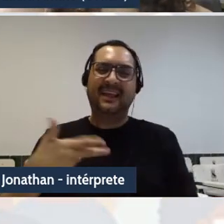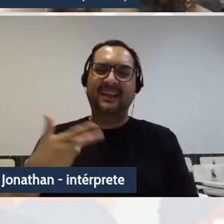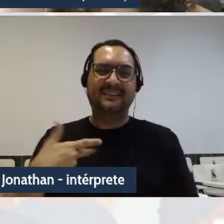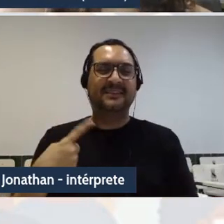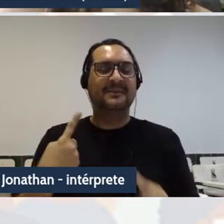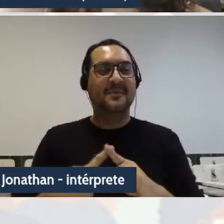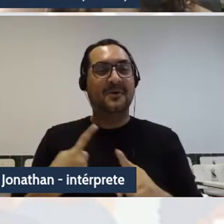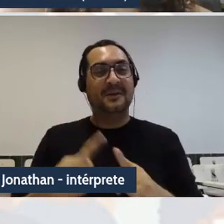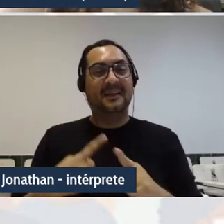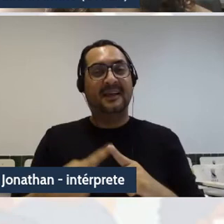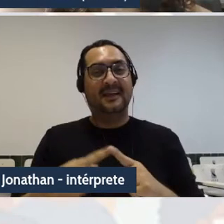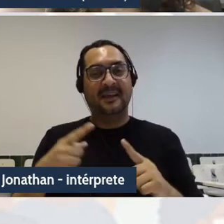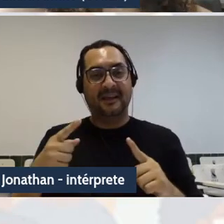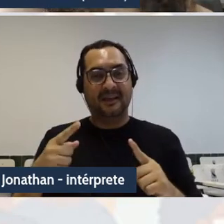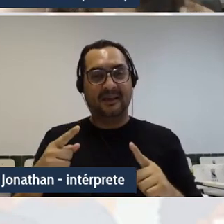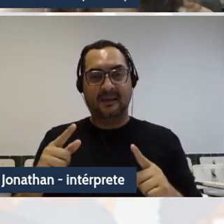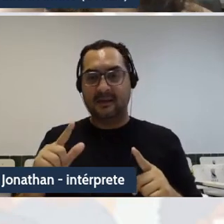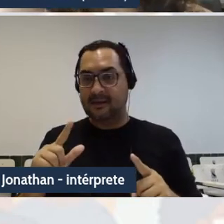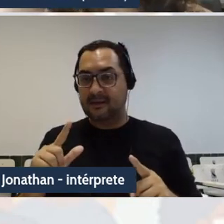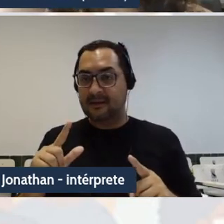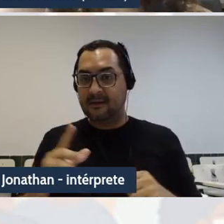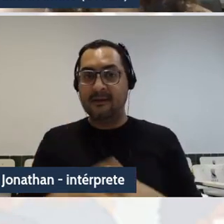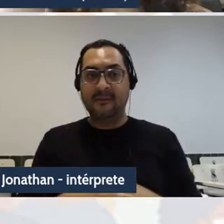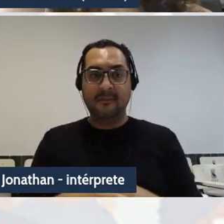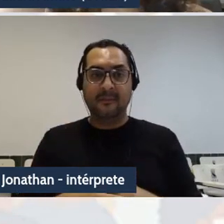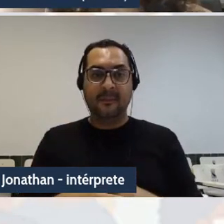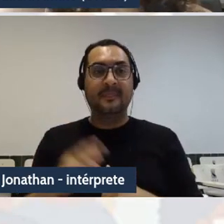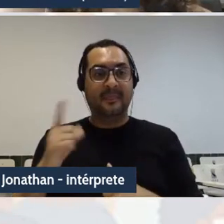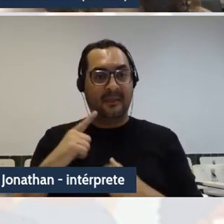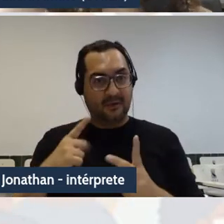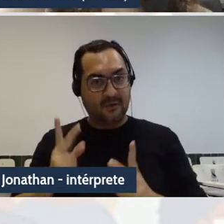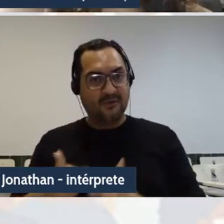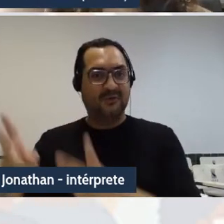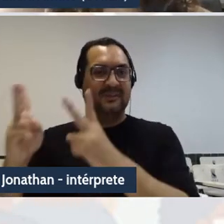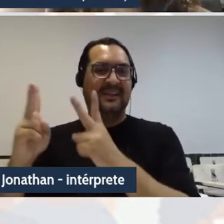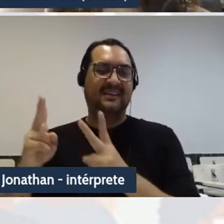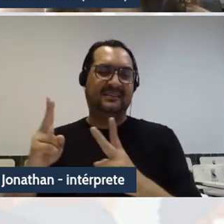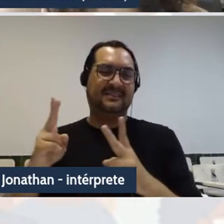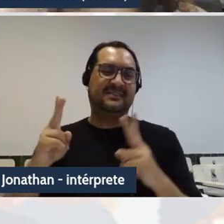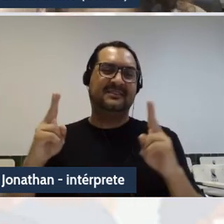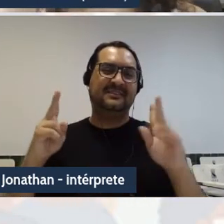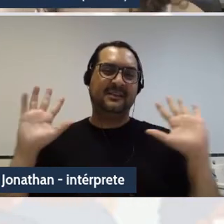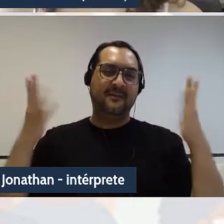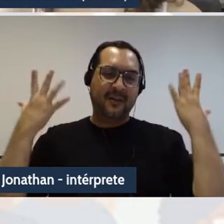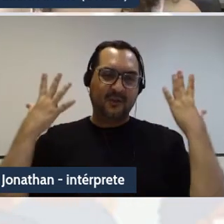justamente temos a continuidade do nosso evento. Obrigada.